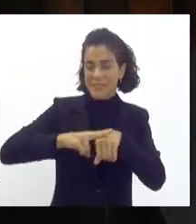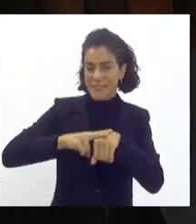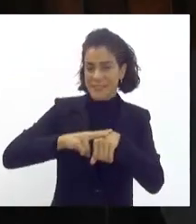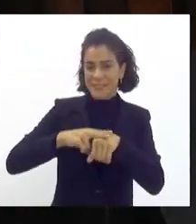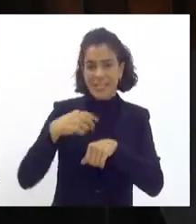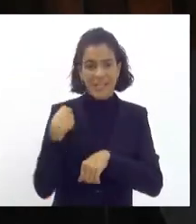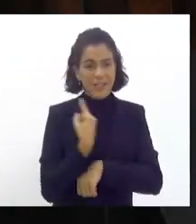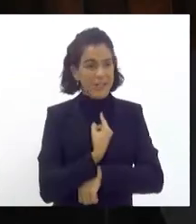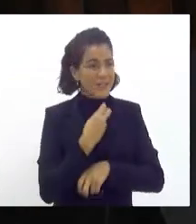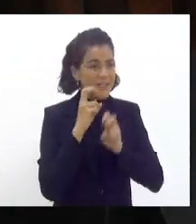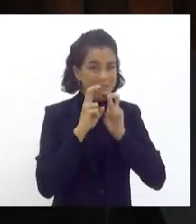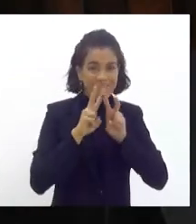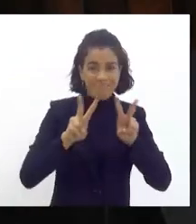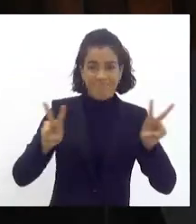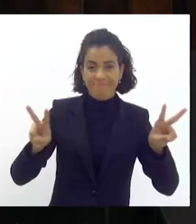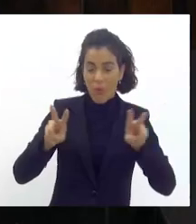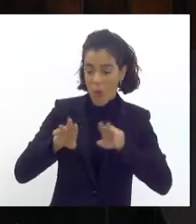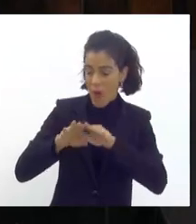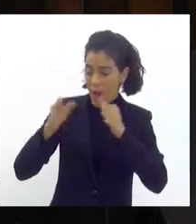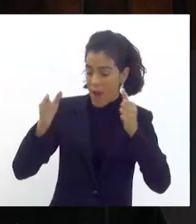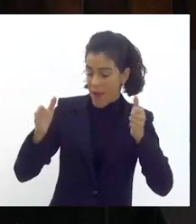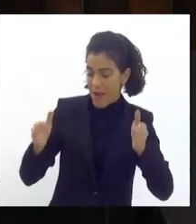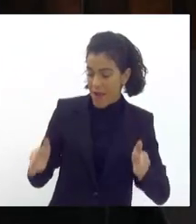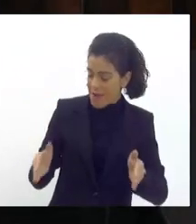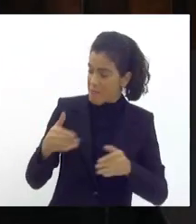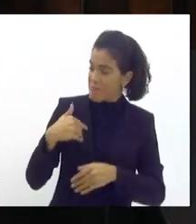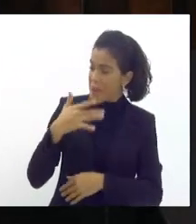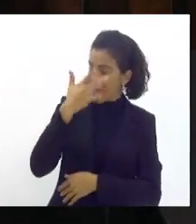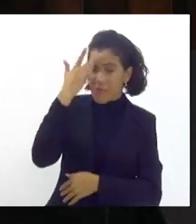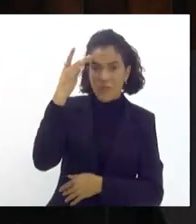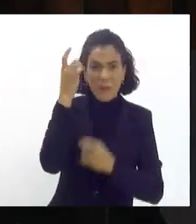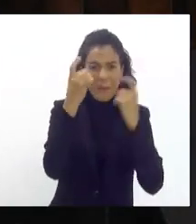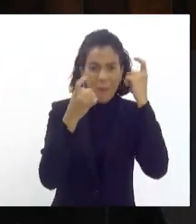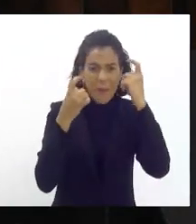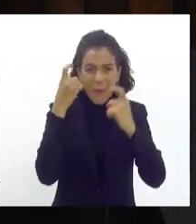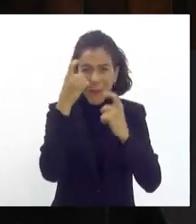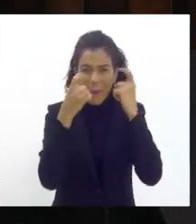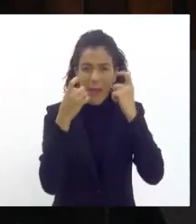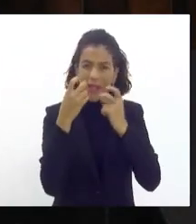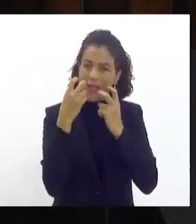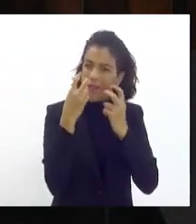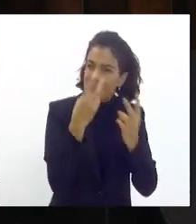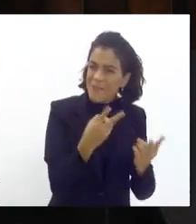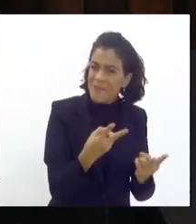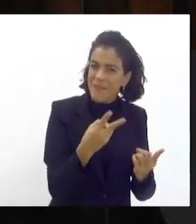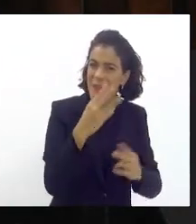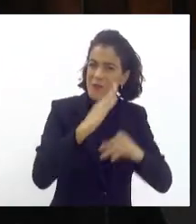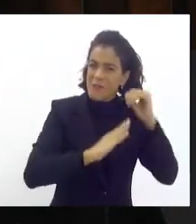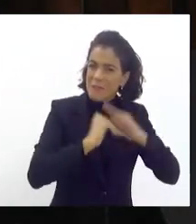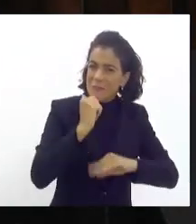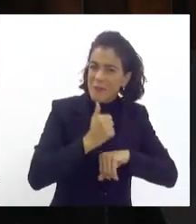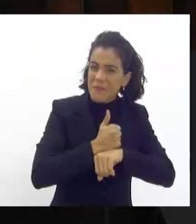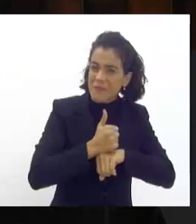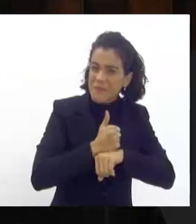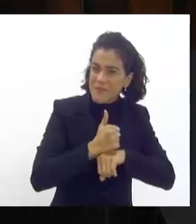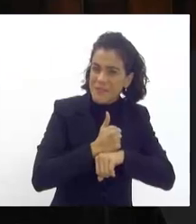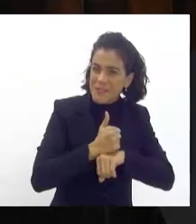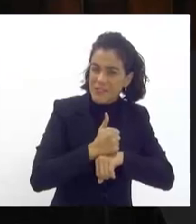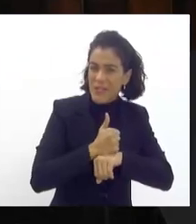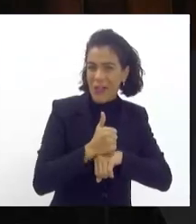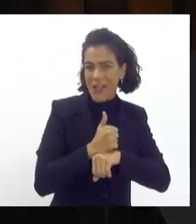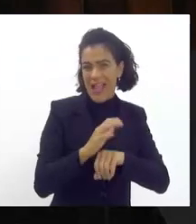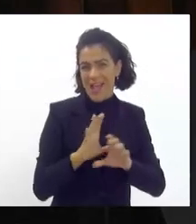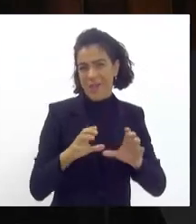uma bancada cheia de pessoas preocupadas em ver o sambista em ver toda a nossa